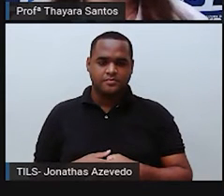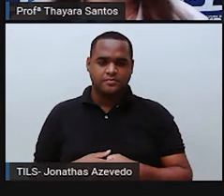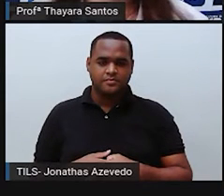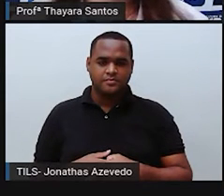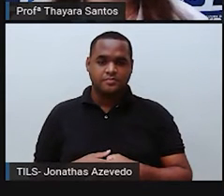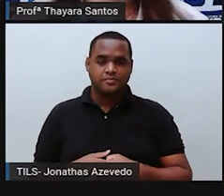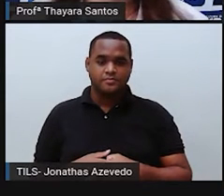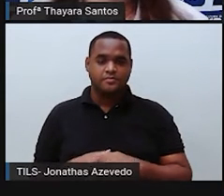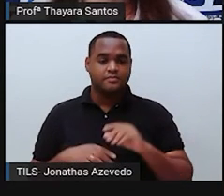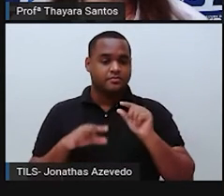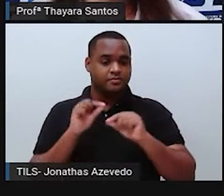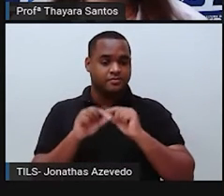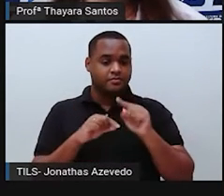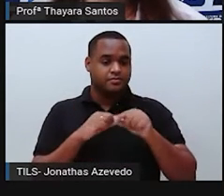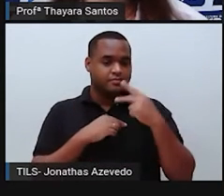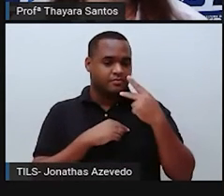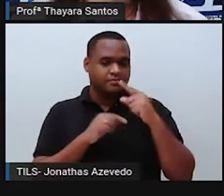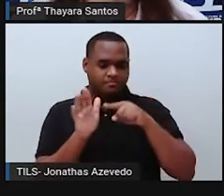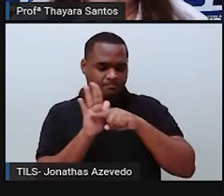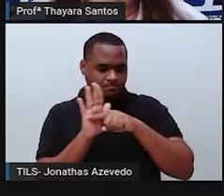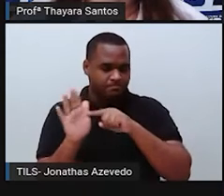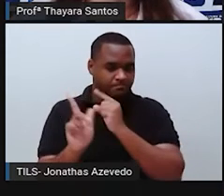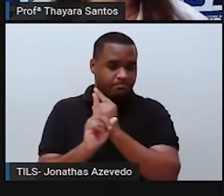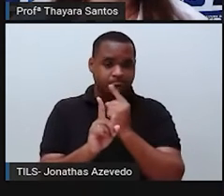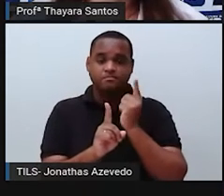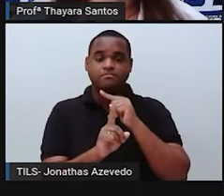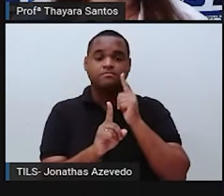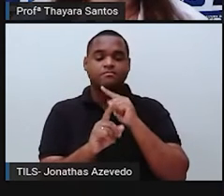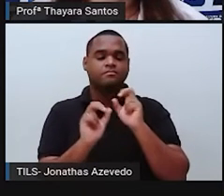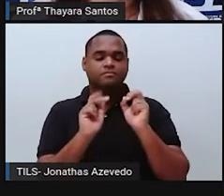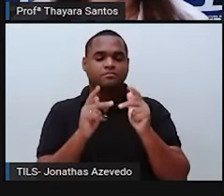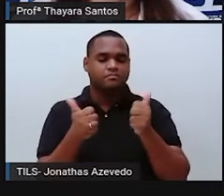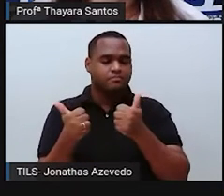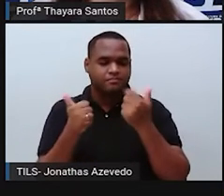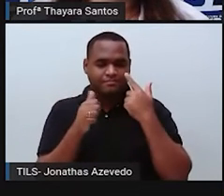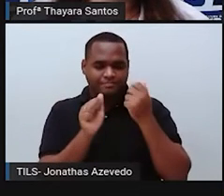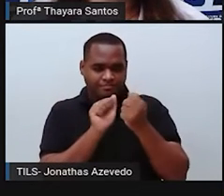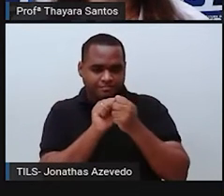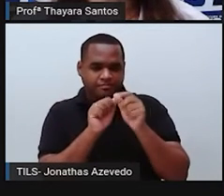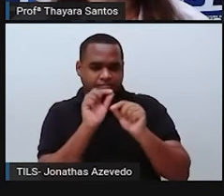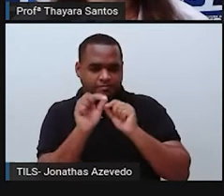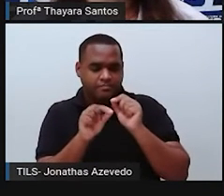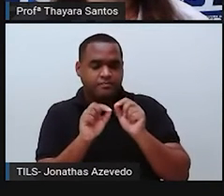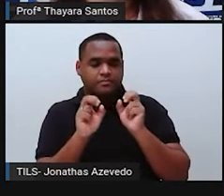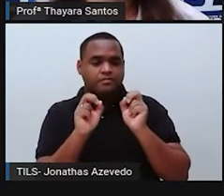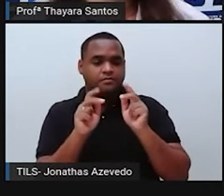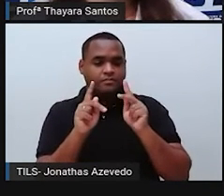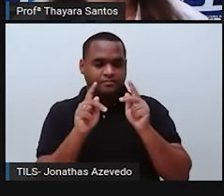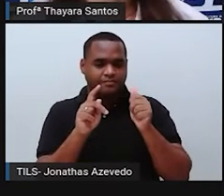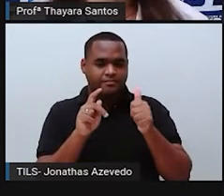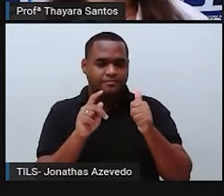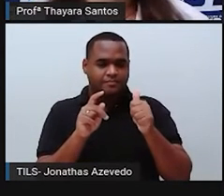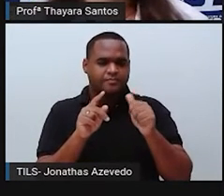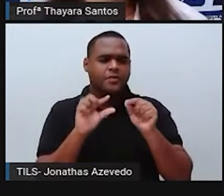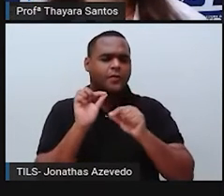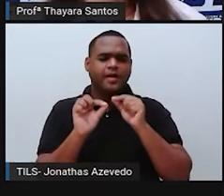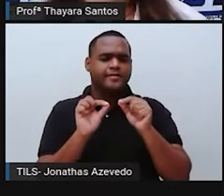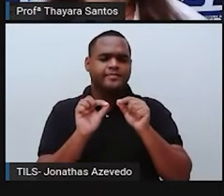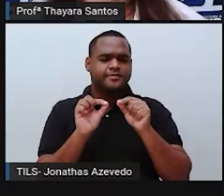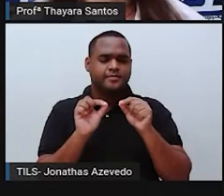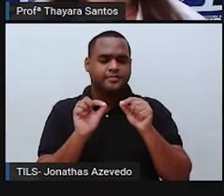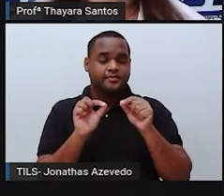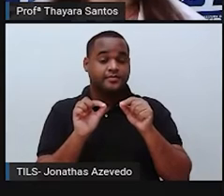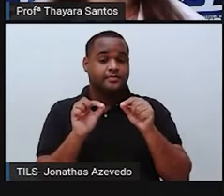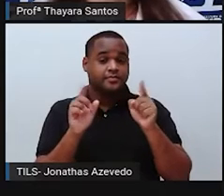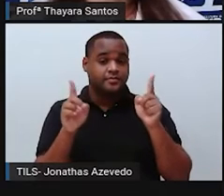E aí, será que já deu tempo de pesquisar, hein? Vamos lá descobrir juntos o que é esse bioma? Então, a gente,